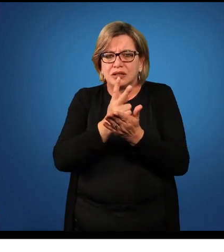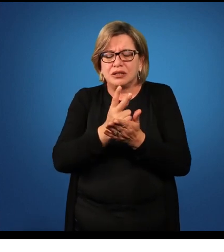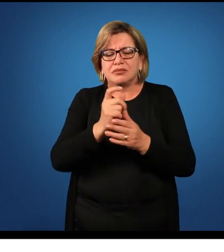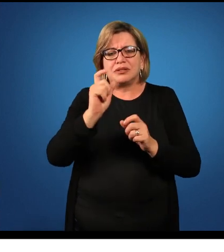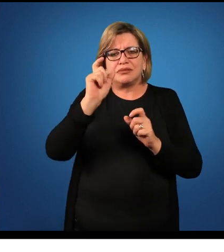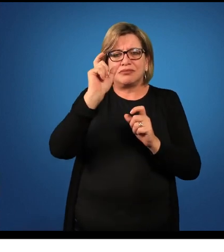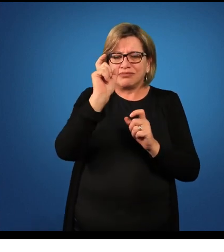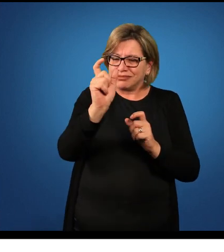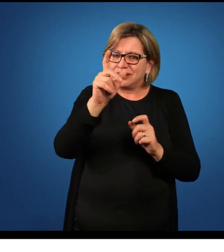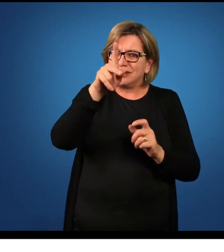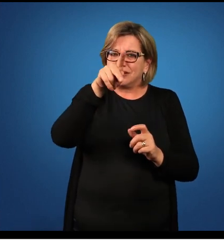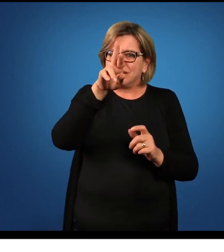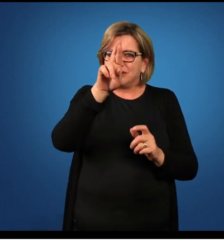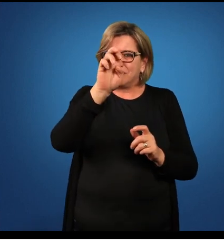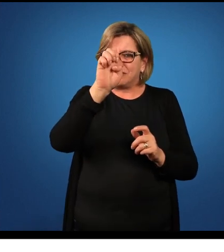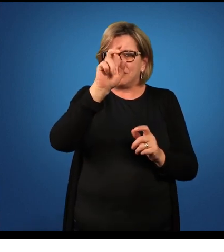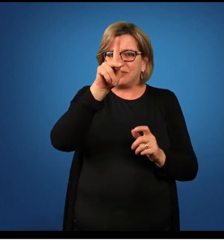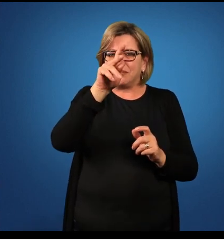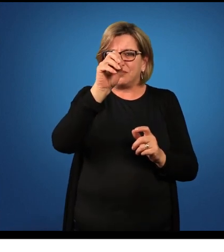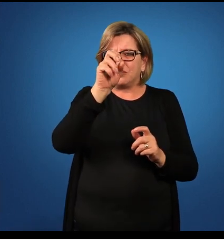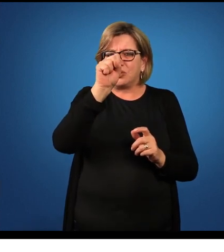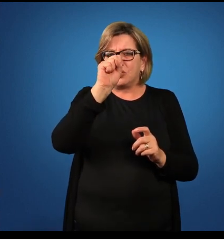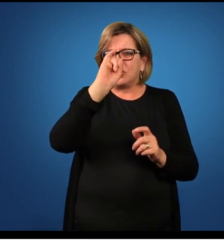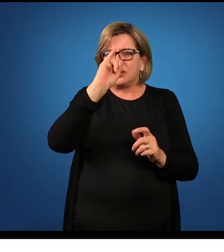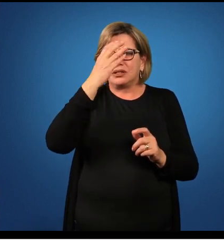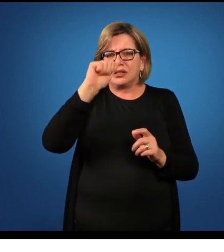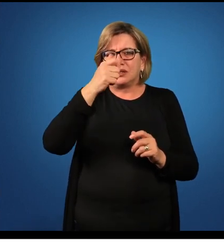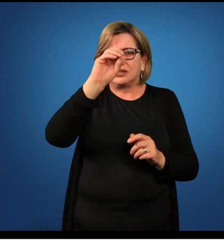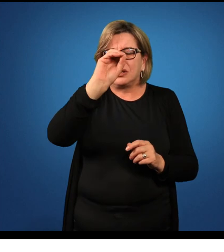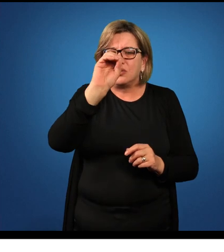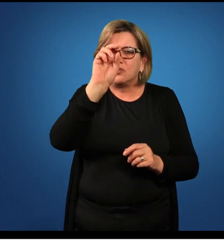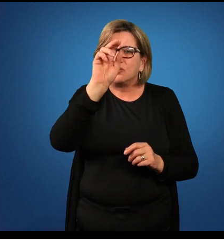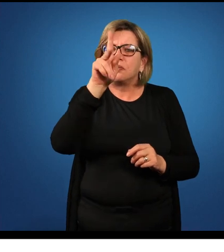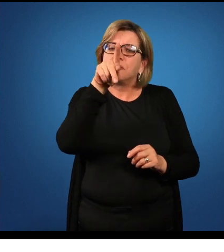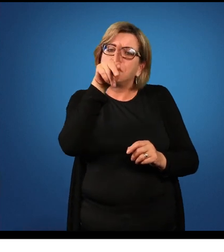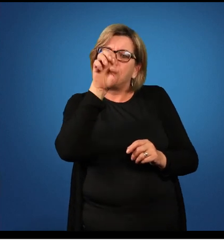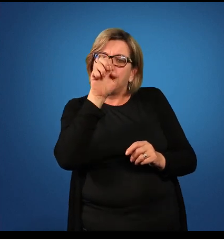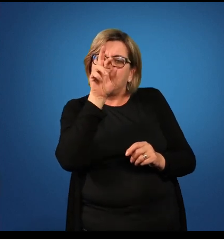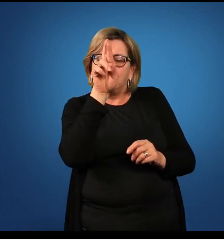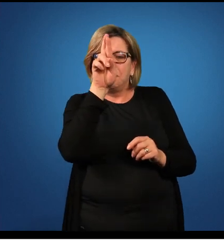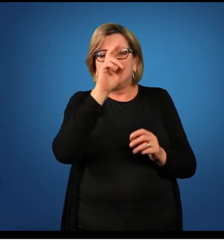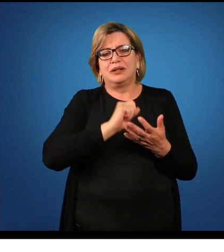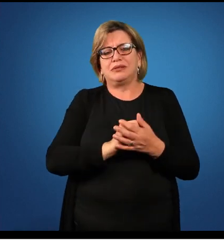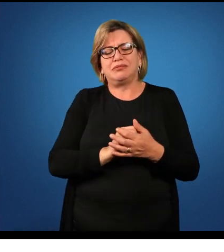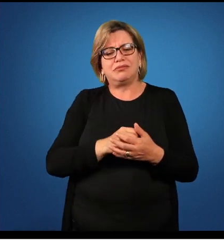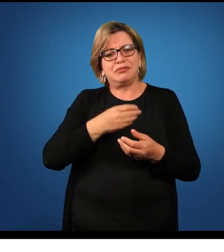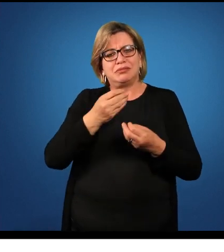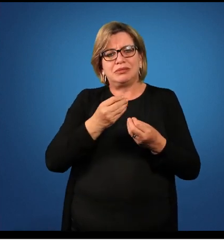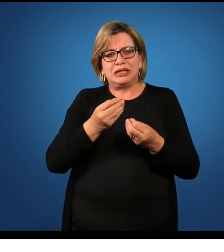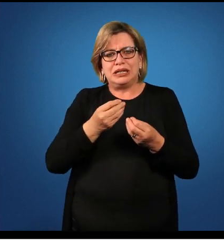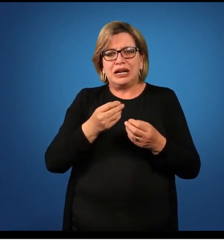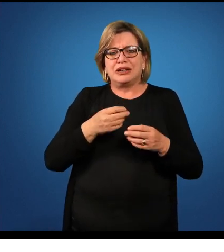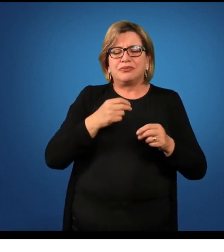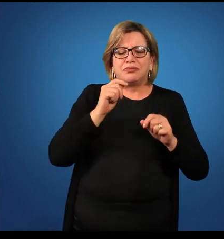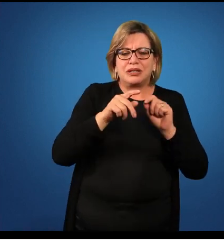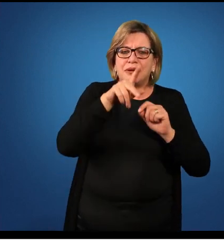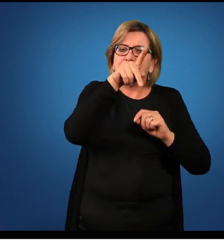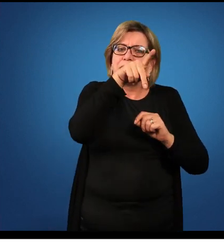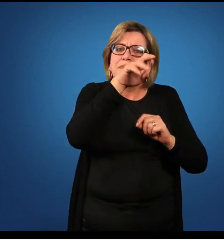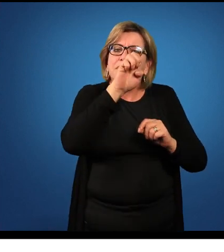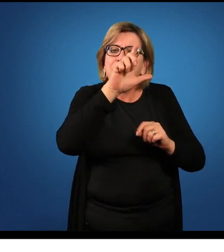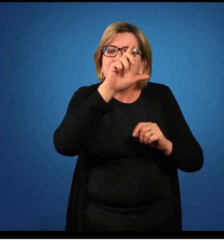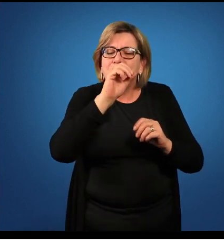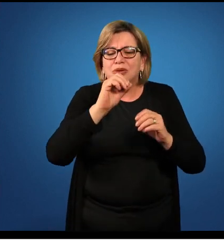pela preposição per então pelos campos eu vim pelo pelo campo per